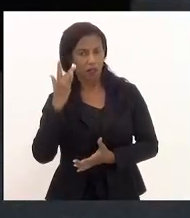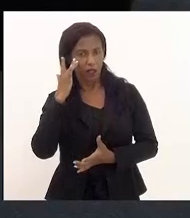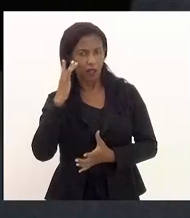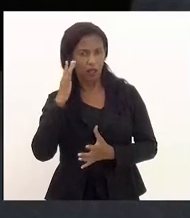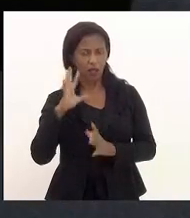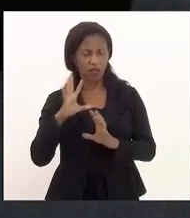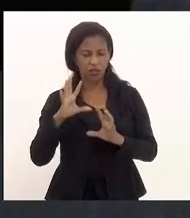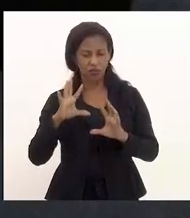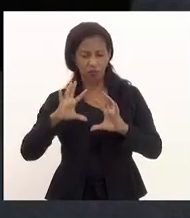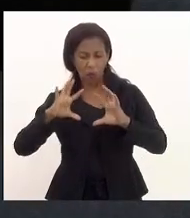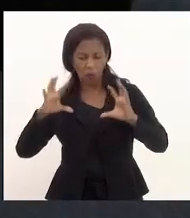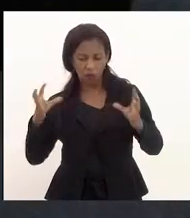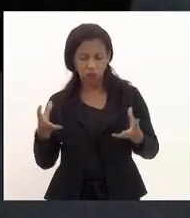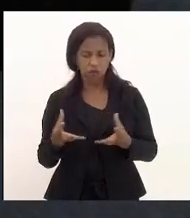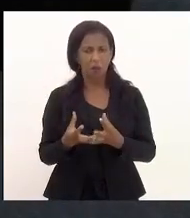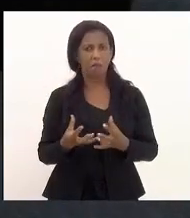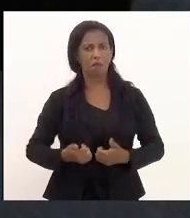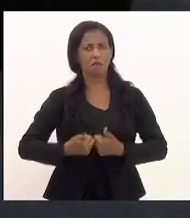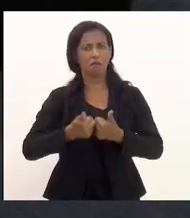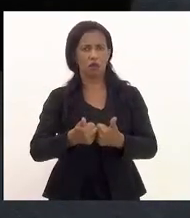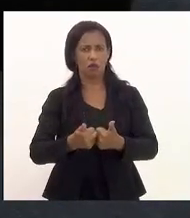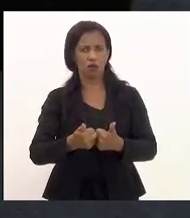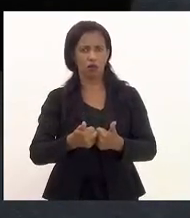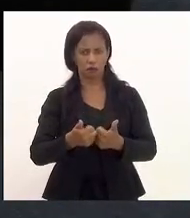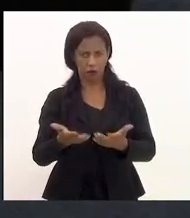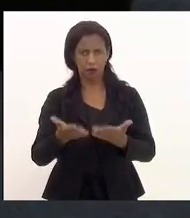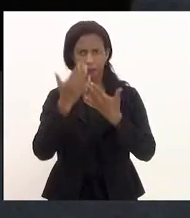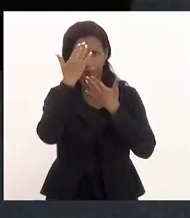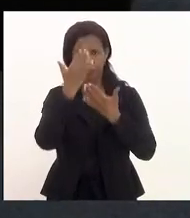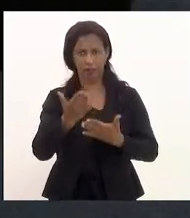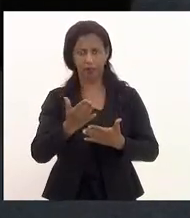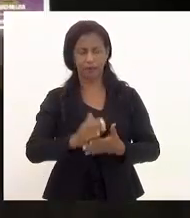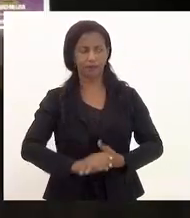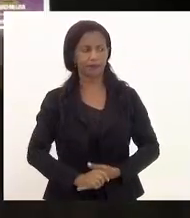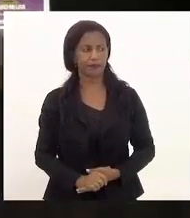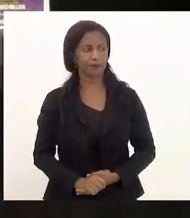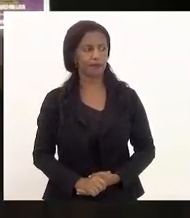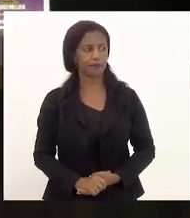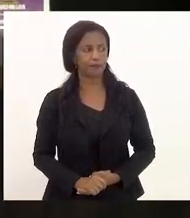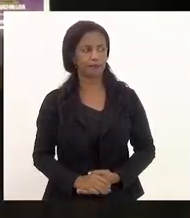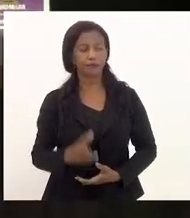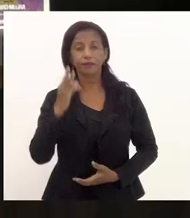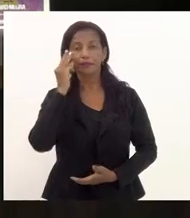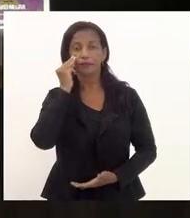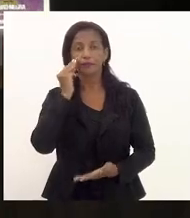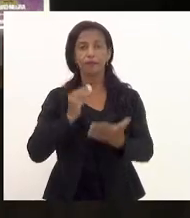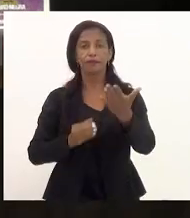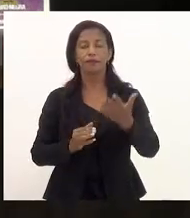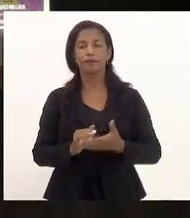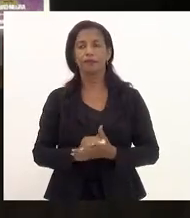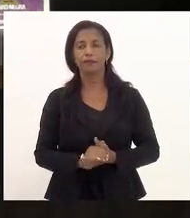engenhosidade melhor. Obrigado, deputado Luiz. Deputada Mônica, por favor.